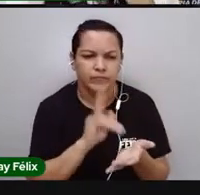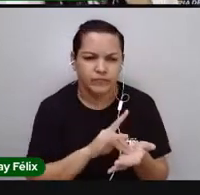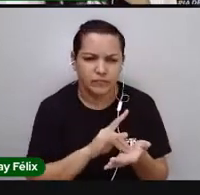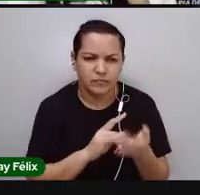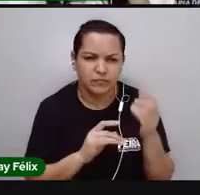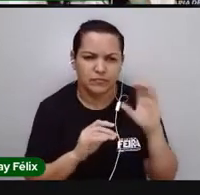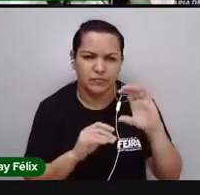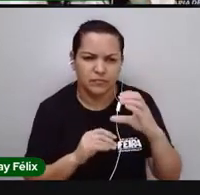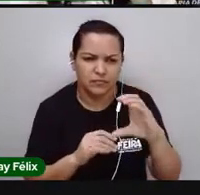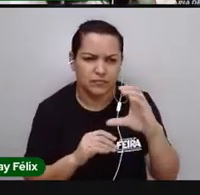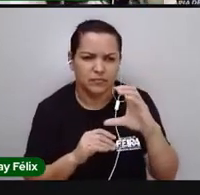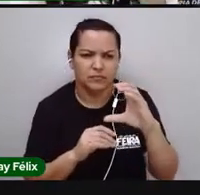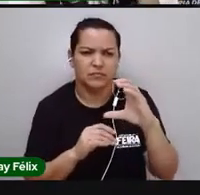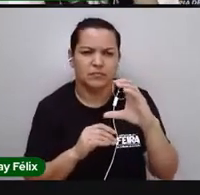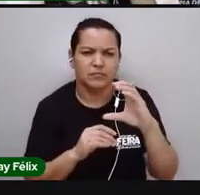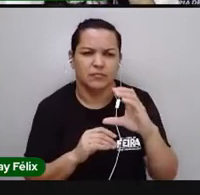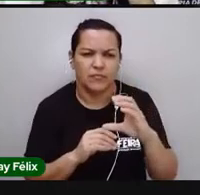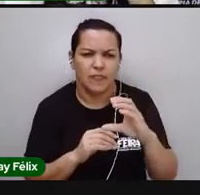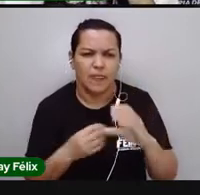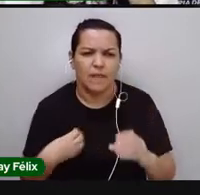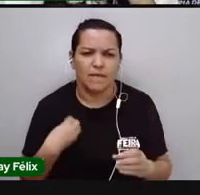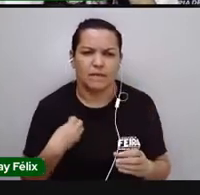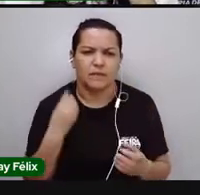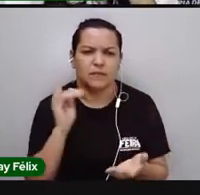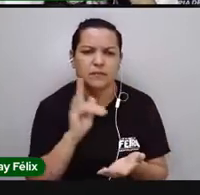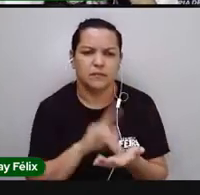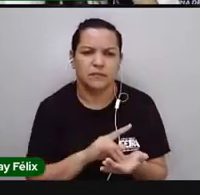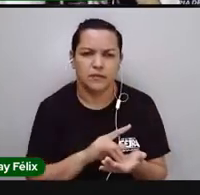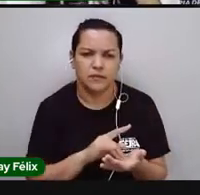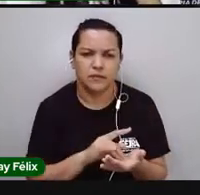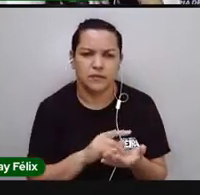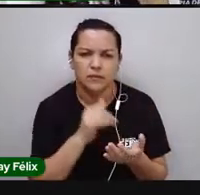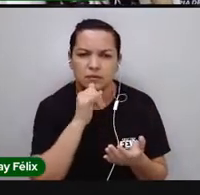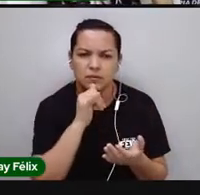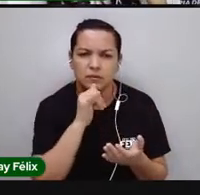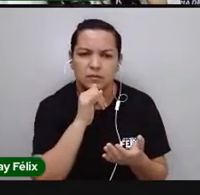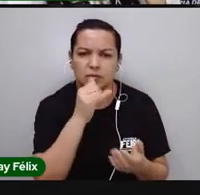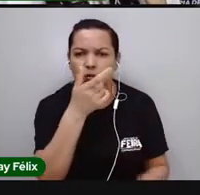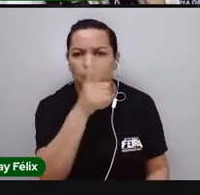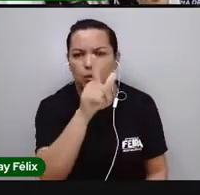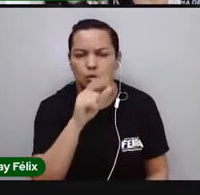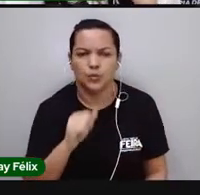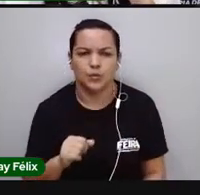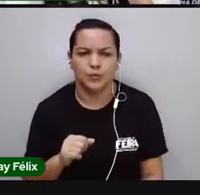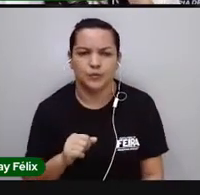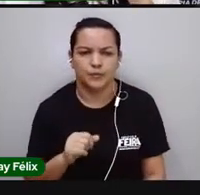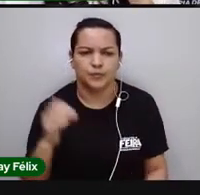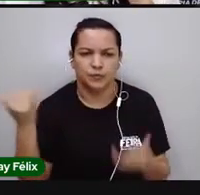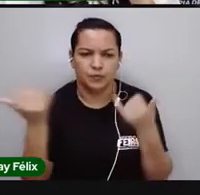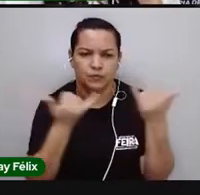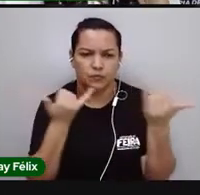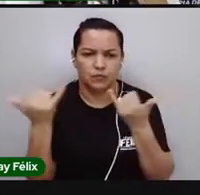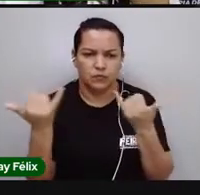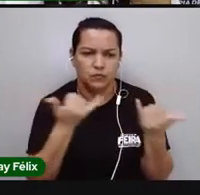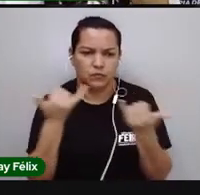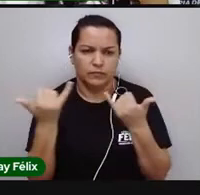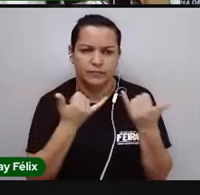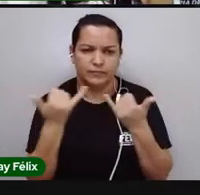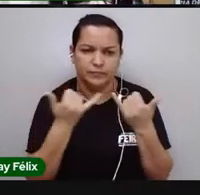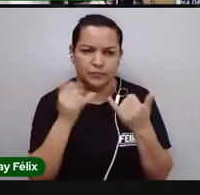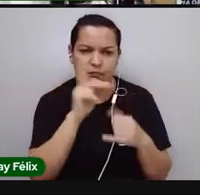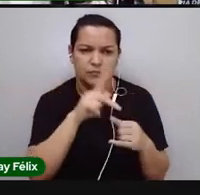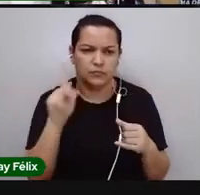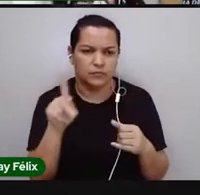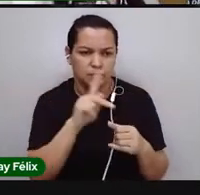e nossa realidade atual, eu trouxe um outro exemplo. Essas informações, a Pró tirou